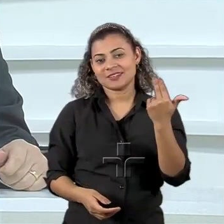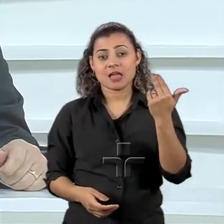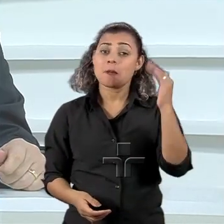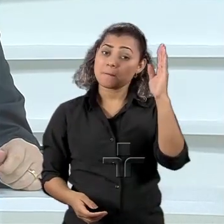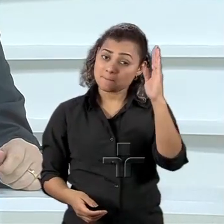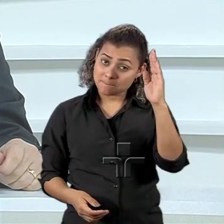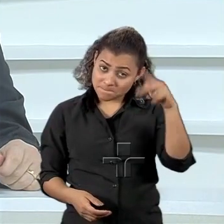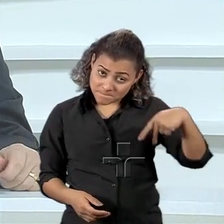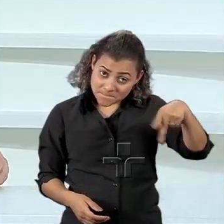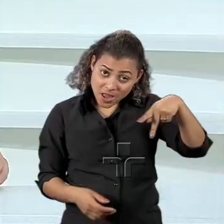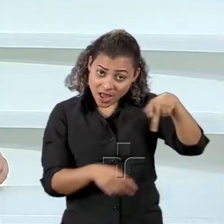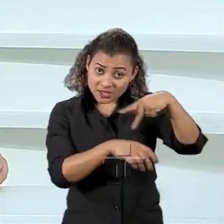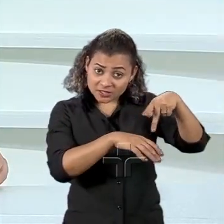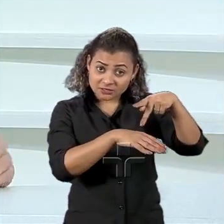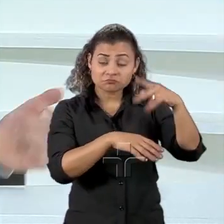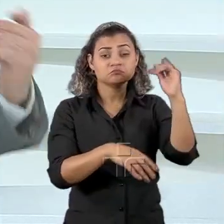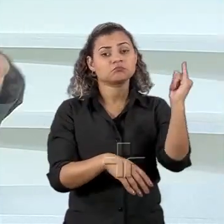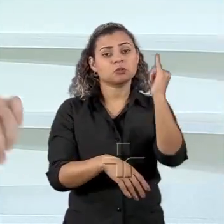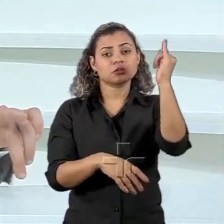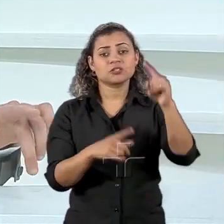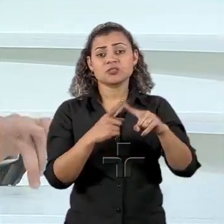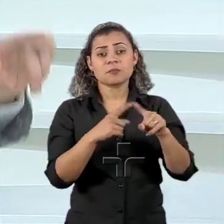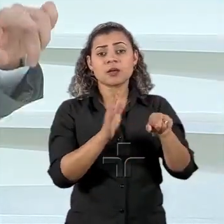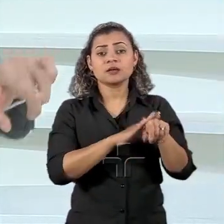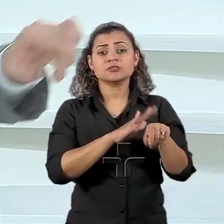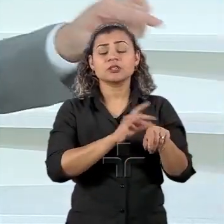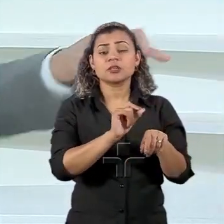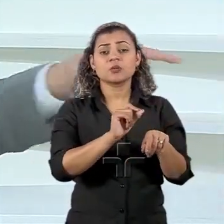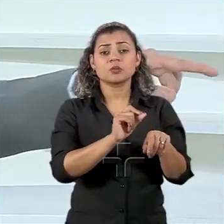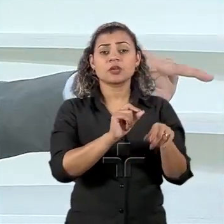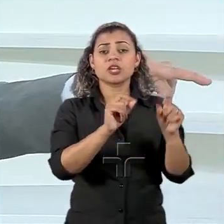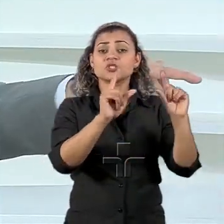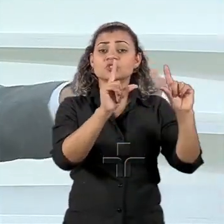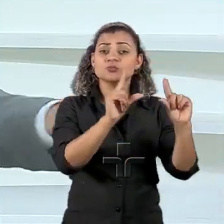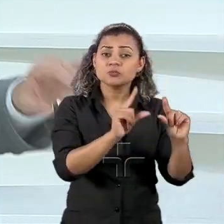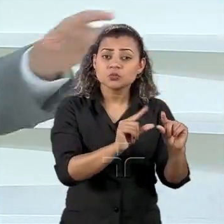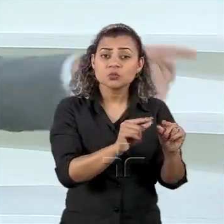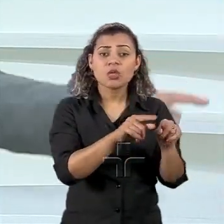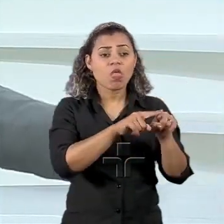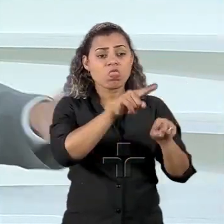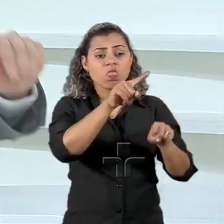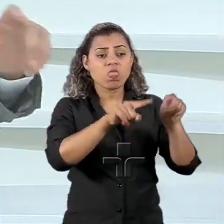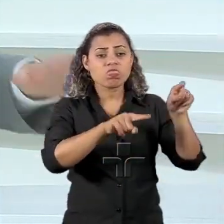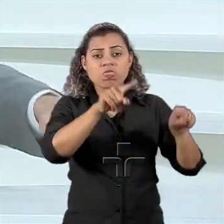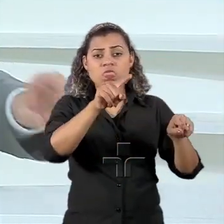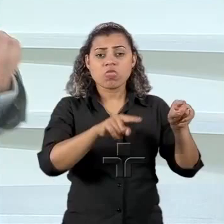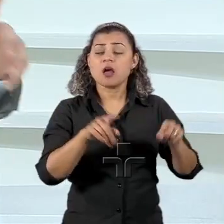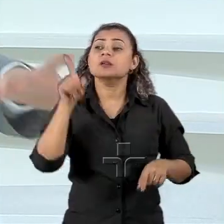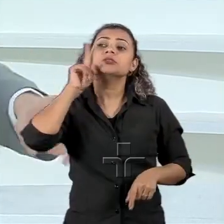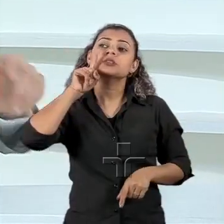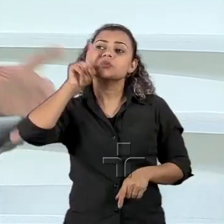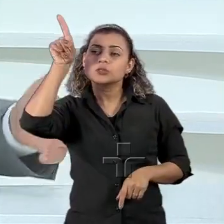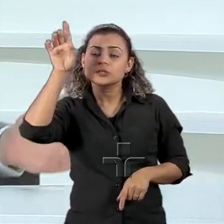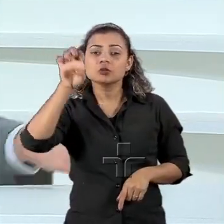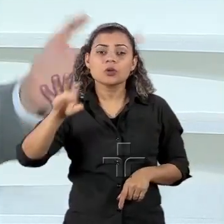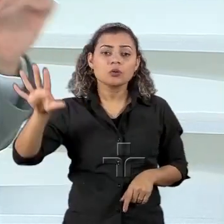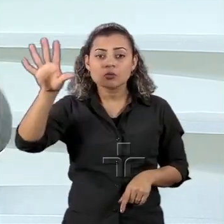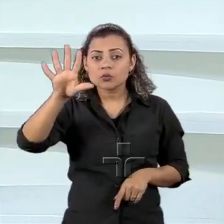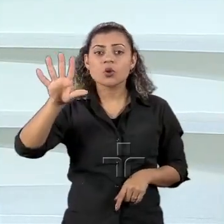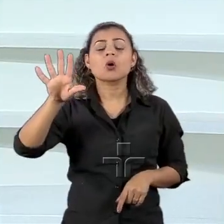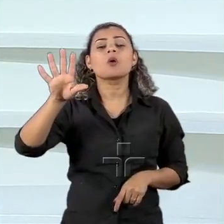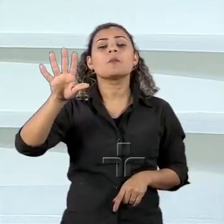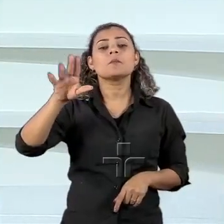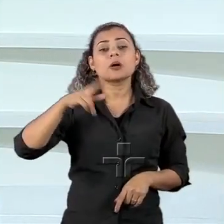mas que usa o multilateralismo exatamente para reduzir essas assimetrias. Com os Estados Unidos, com a Europa, com a China, com a Rússia.